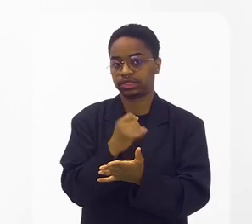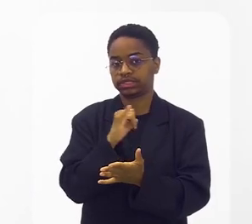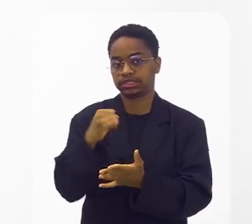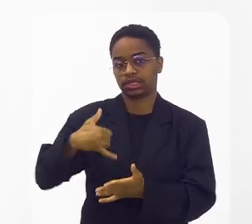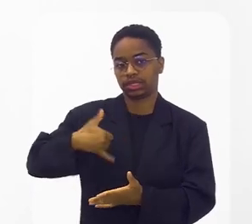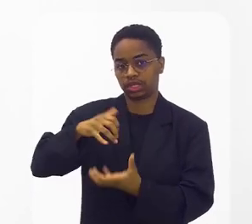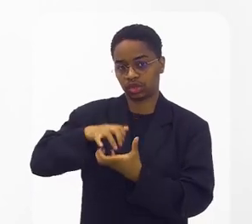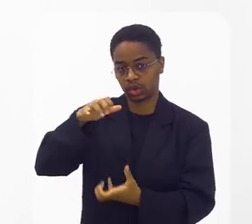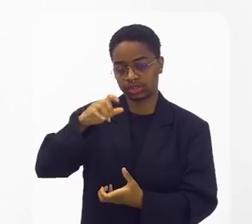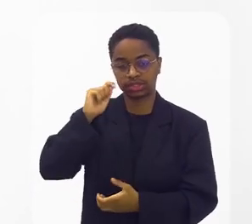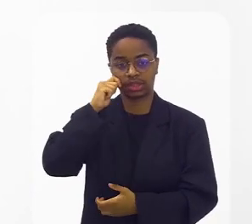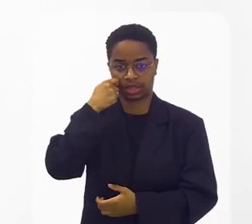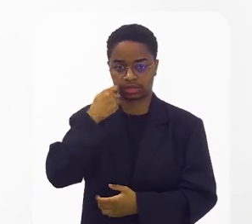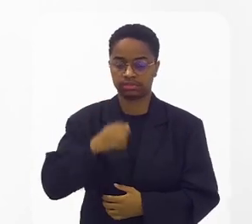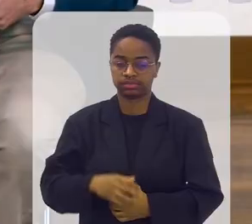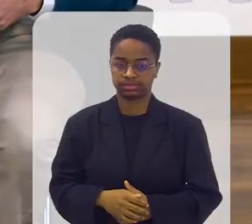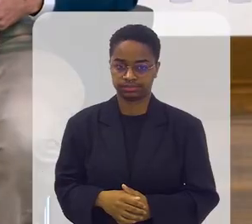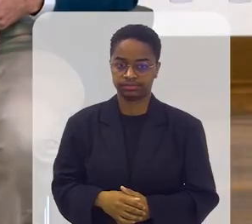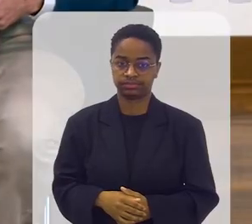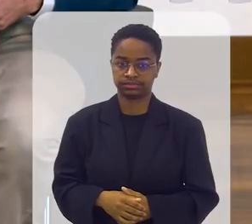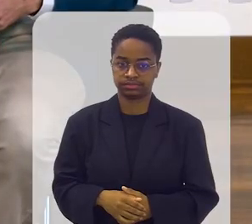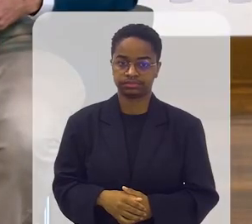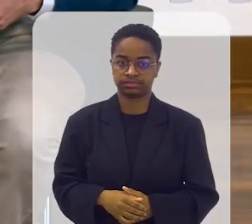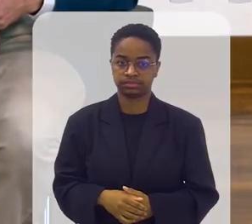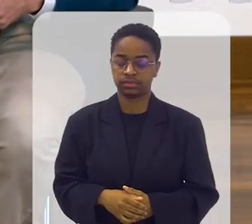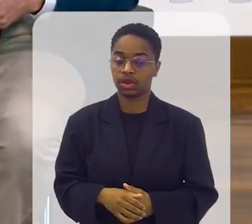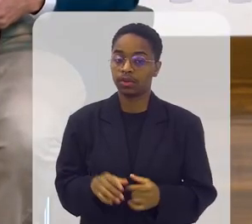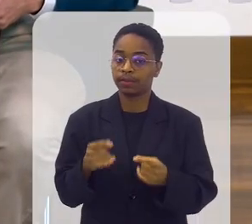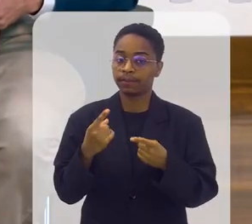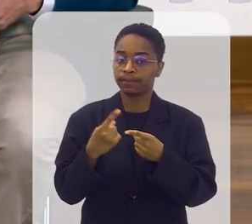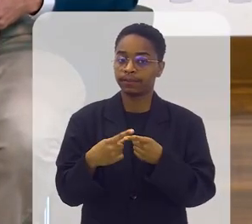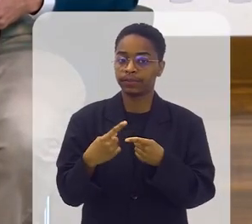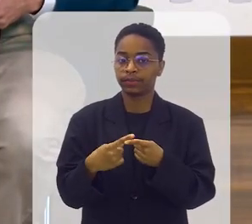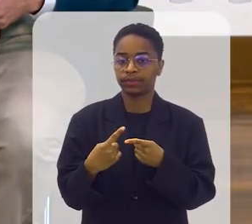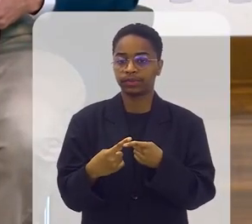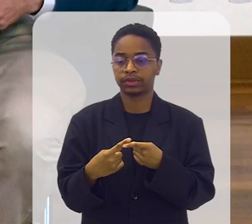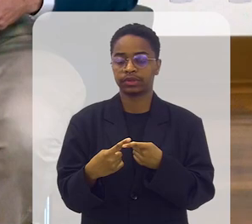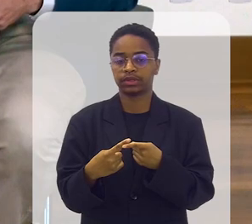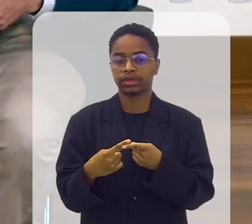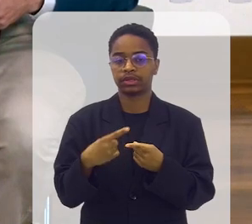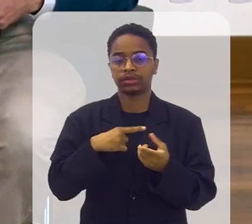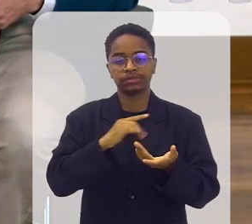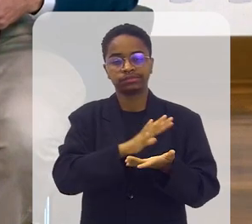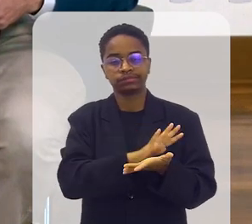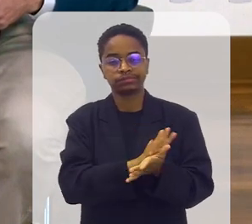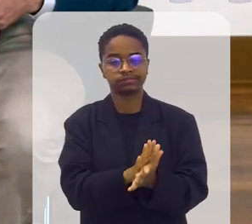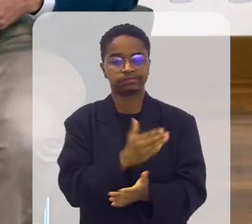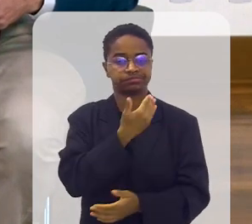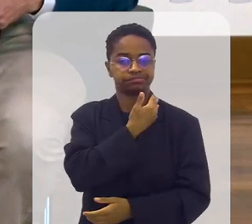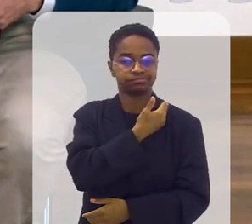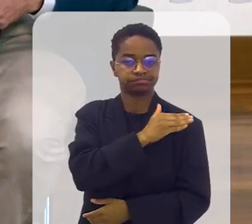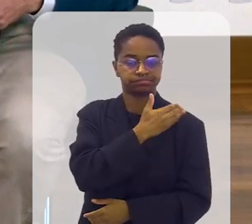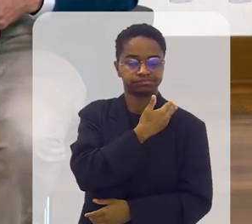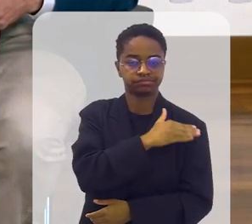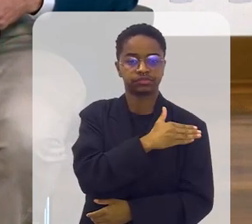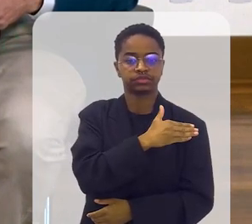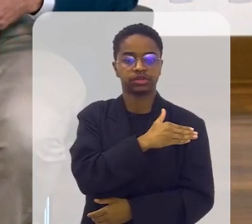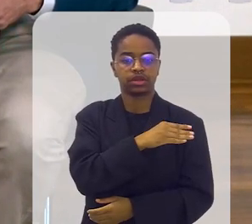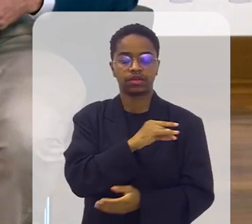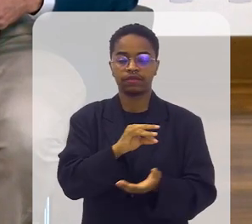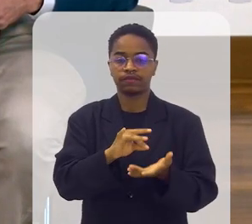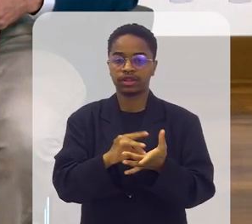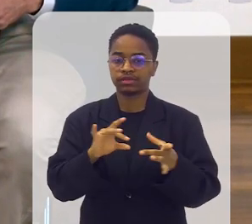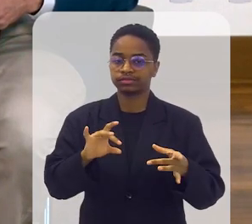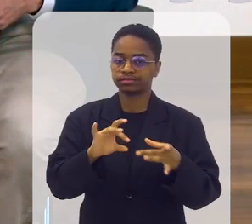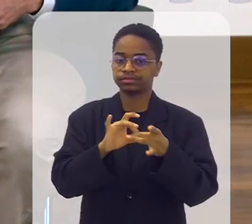de uma pessoa idosa negra. São discriminações que